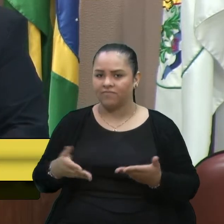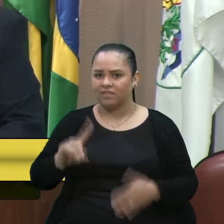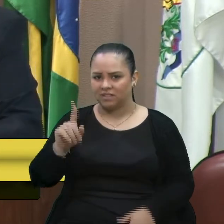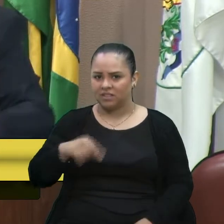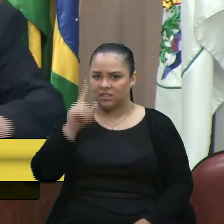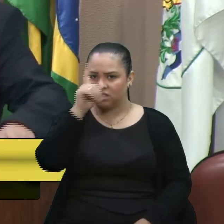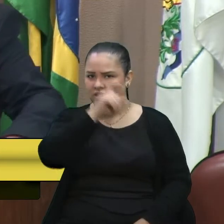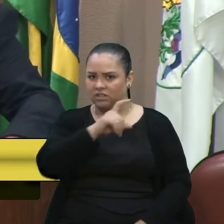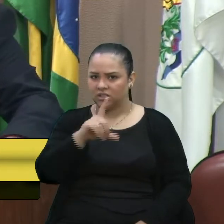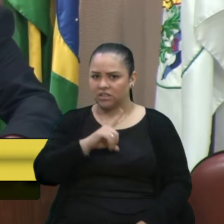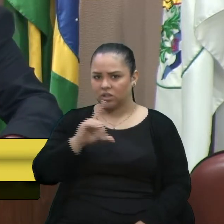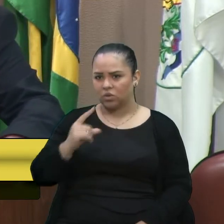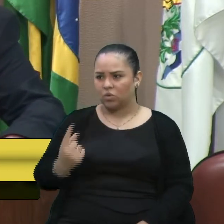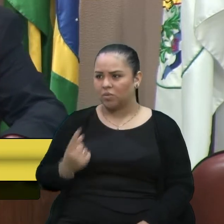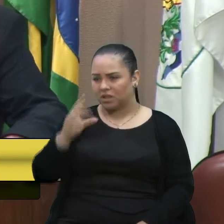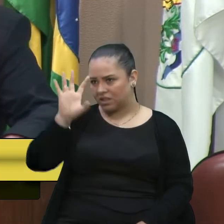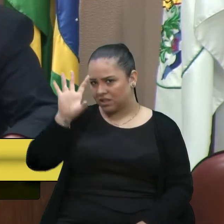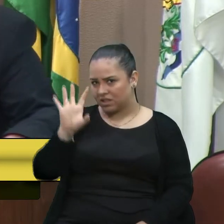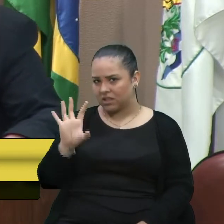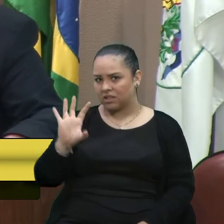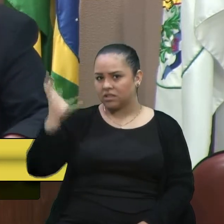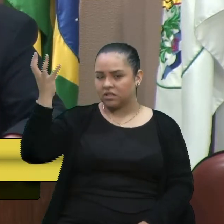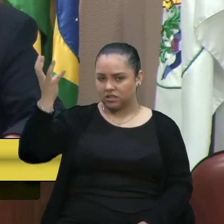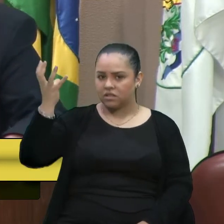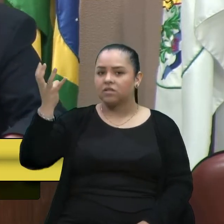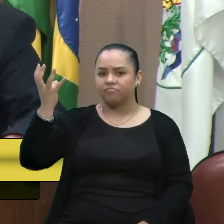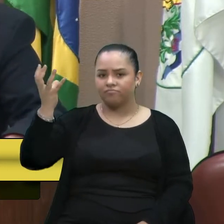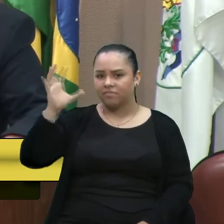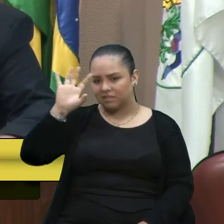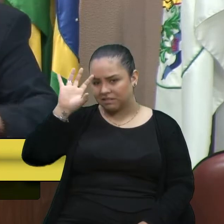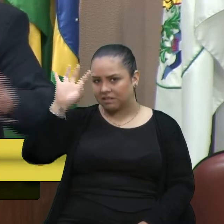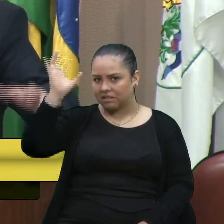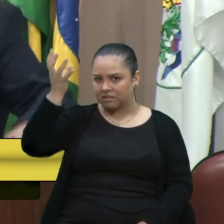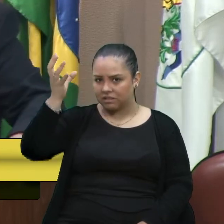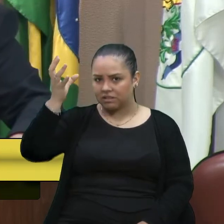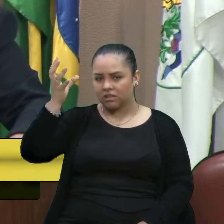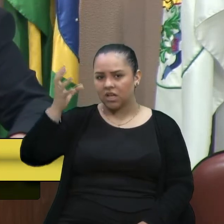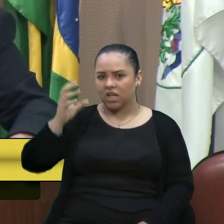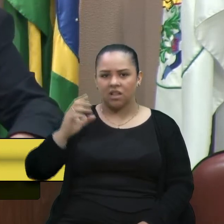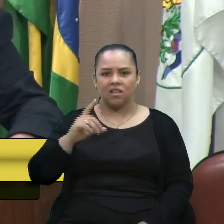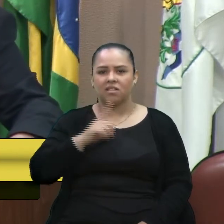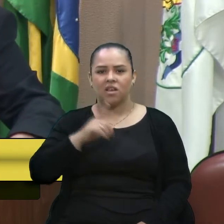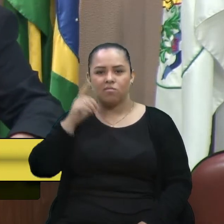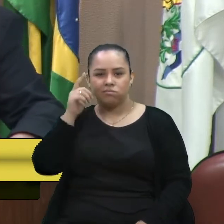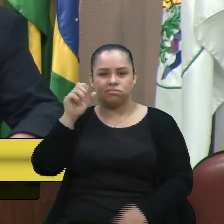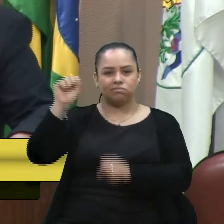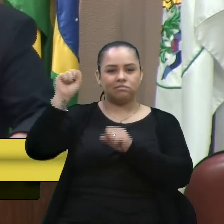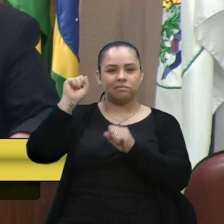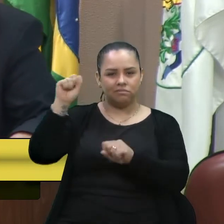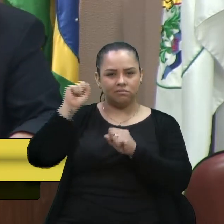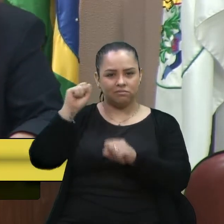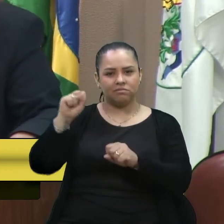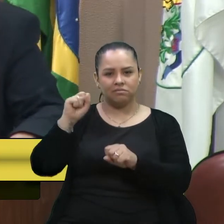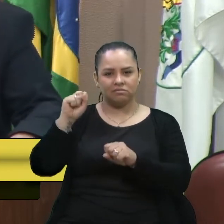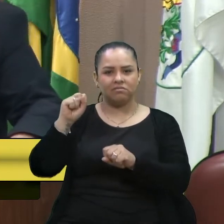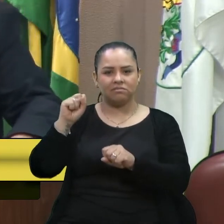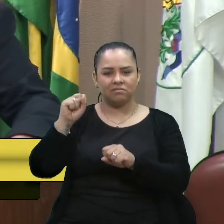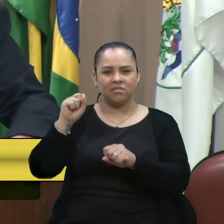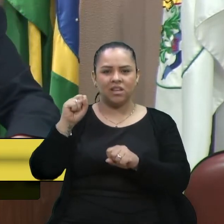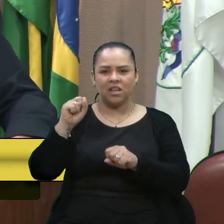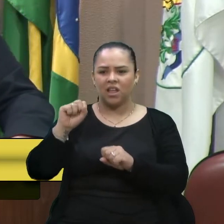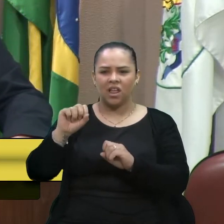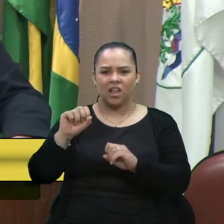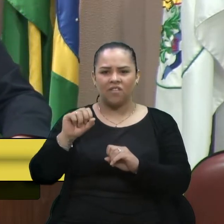uma decisão tomada, tomada, uma comemoração, pisoteia, pisoteia. E depois,